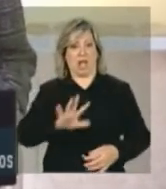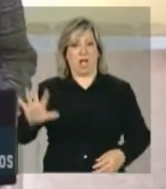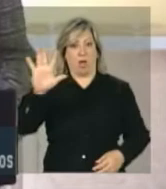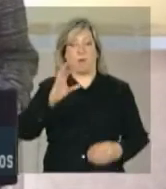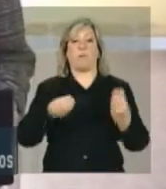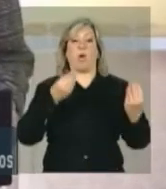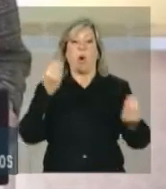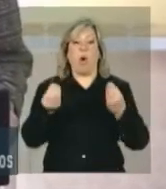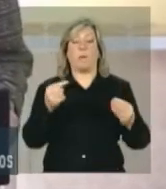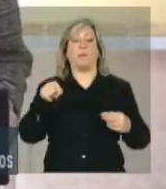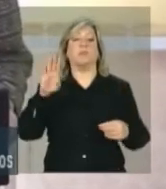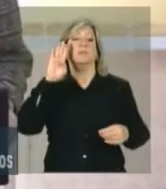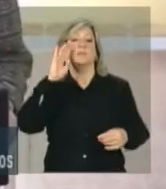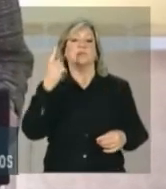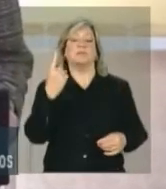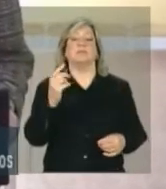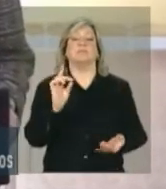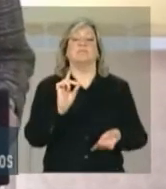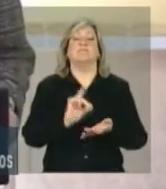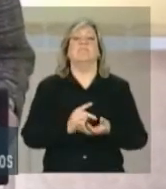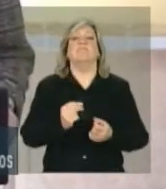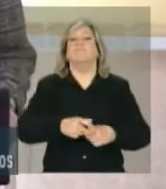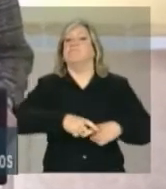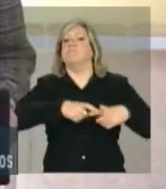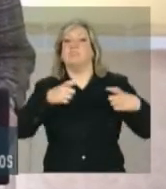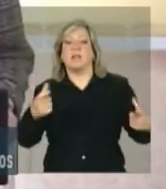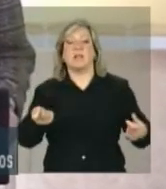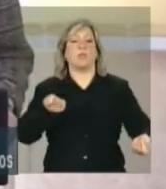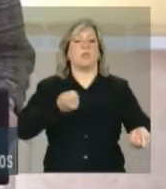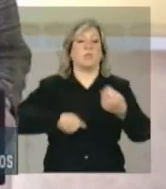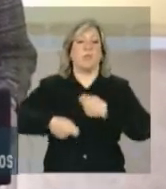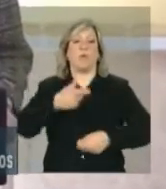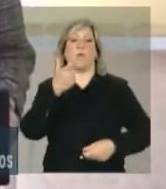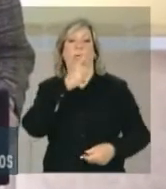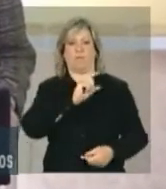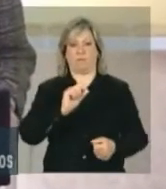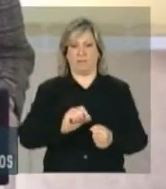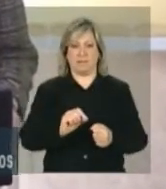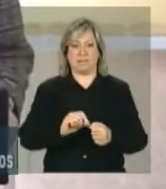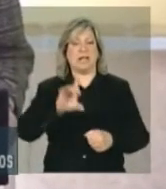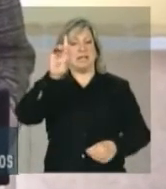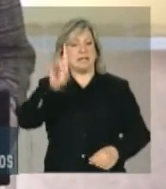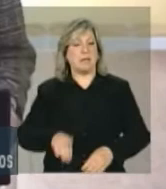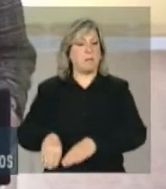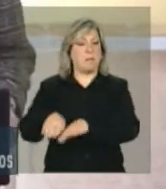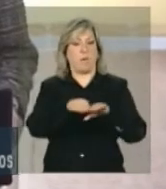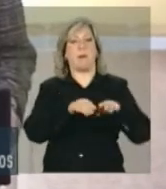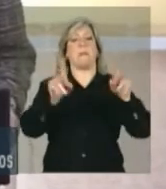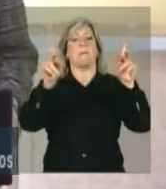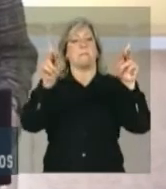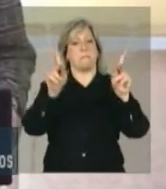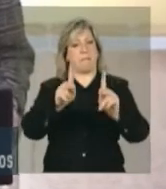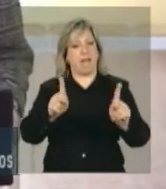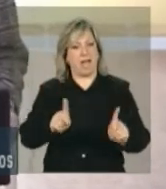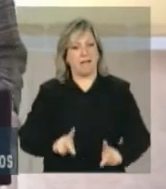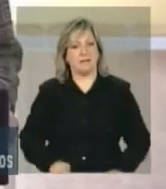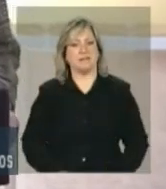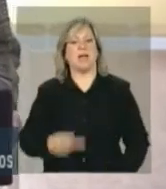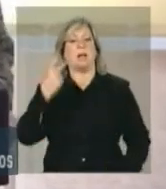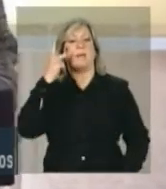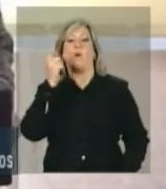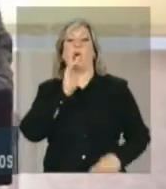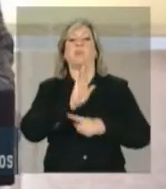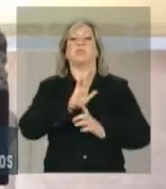sendo uma das grandes realizações da democracia e da paz para a